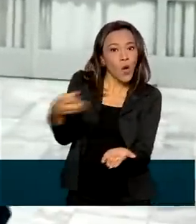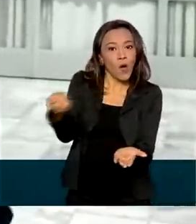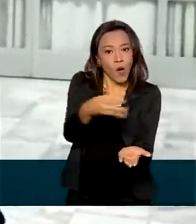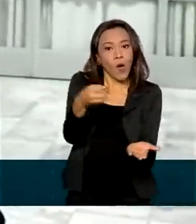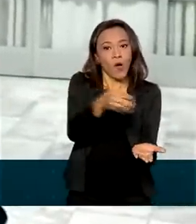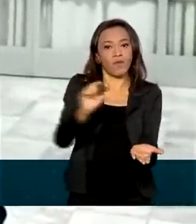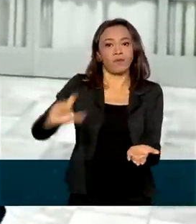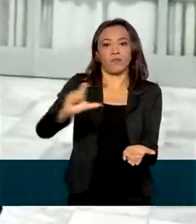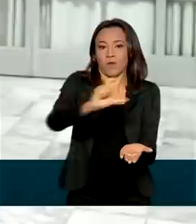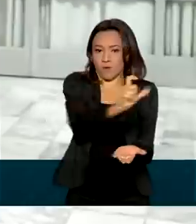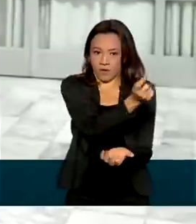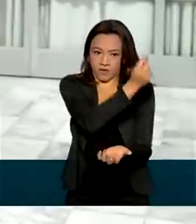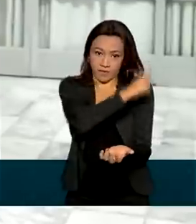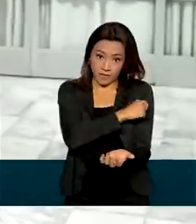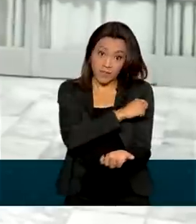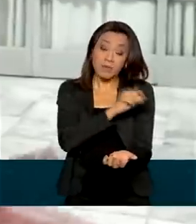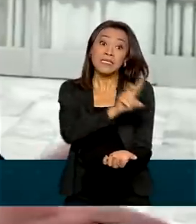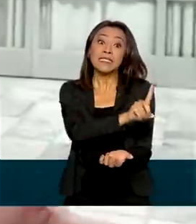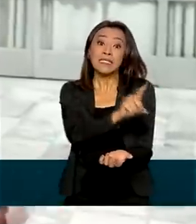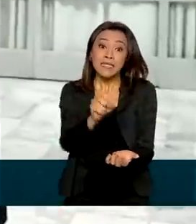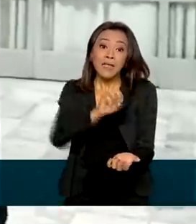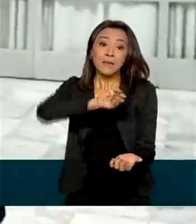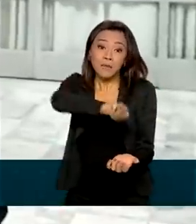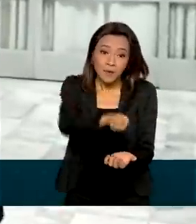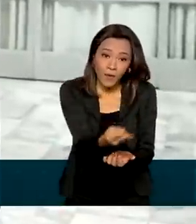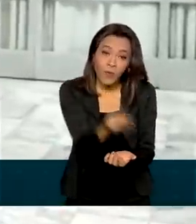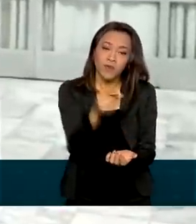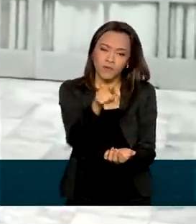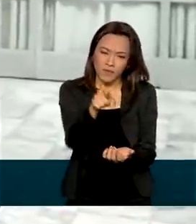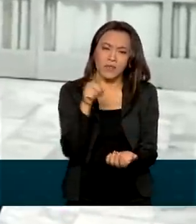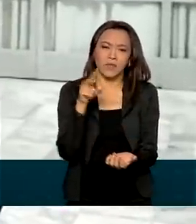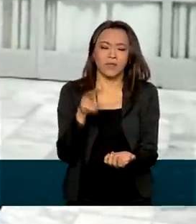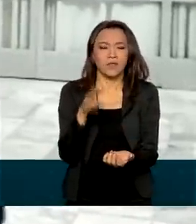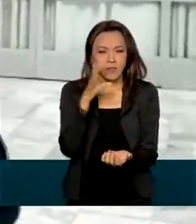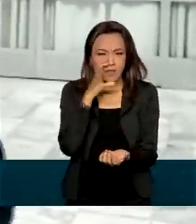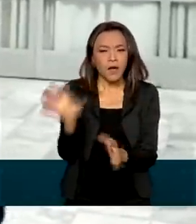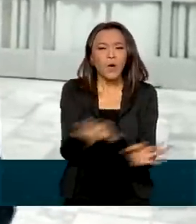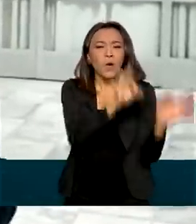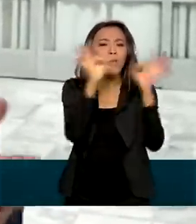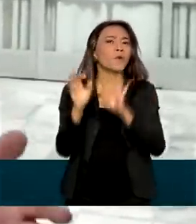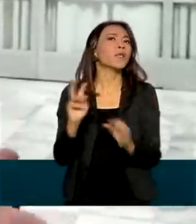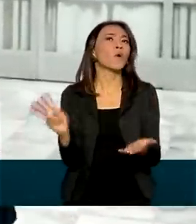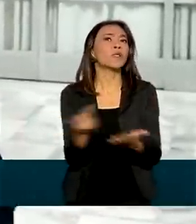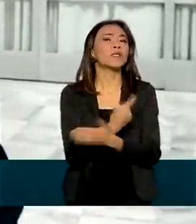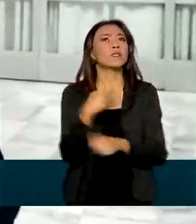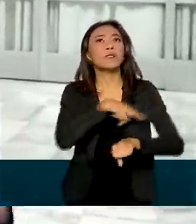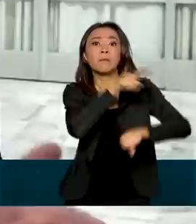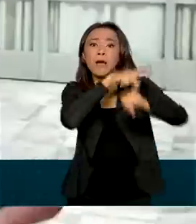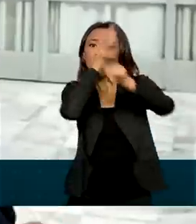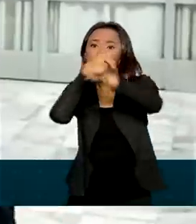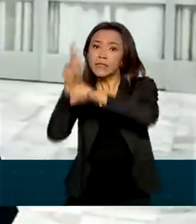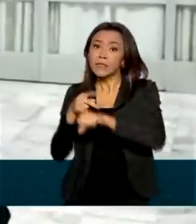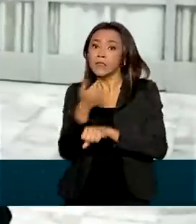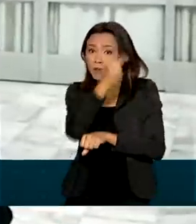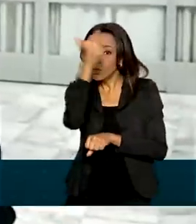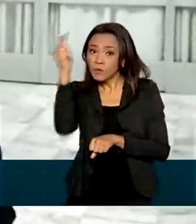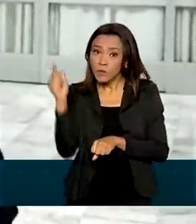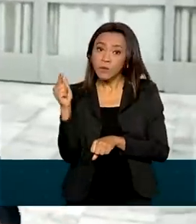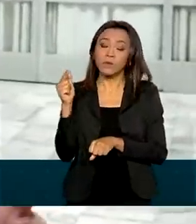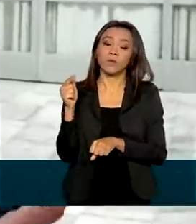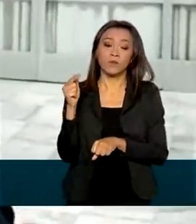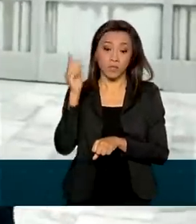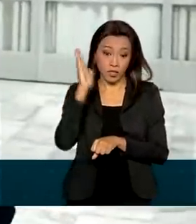100 milhões de doses de vacina. O presidente acompanha o cenário internacional, vê que em outros países onde a campanha de vacinação